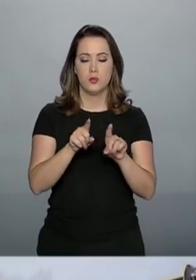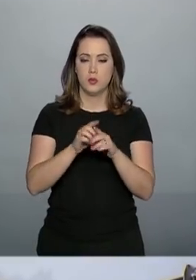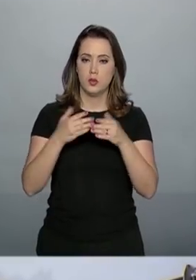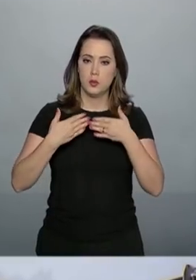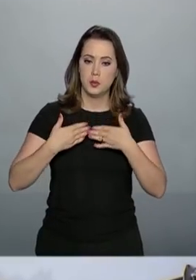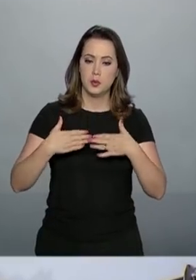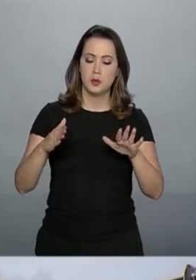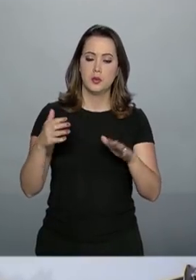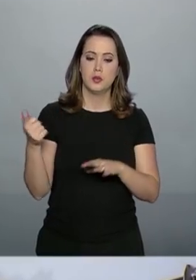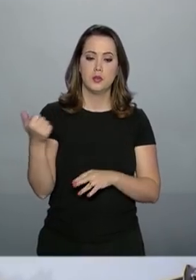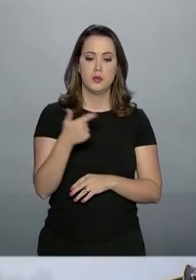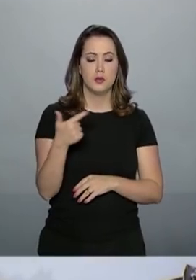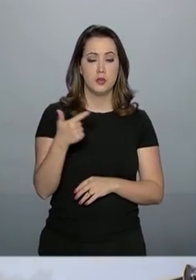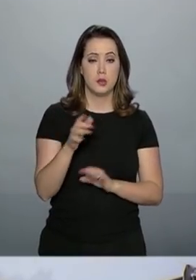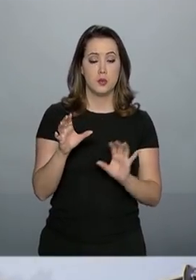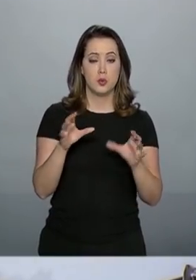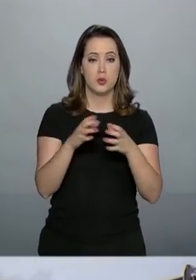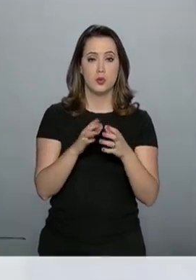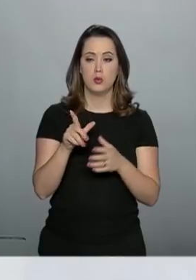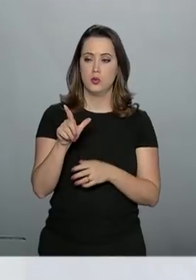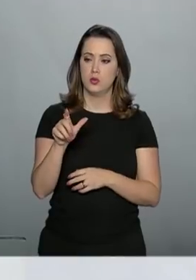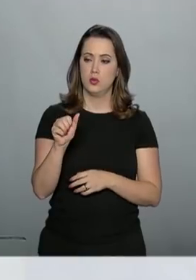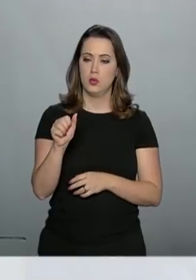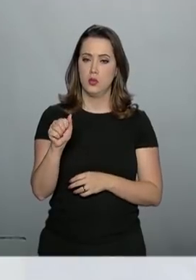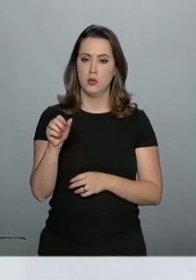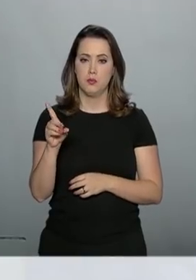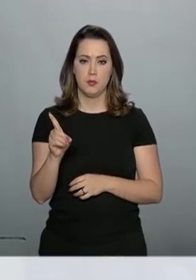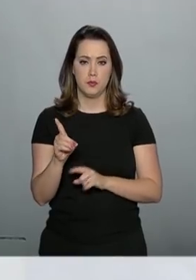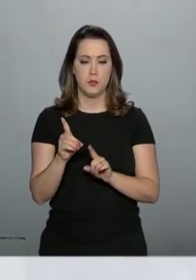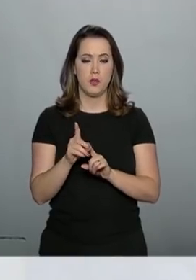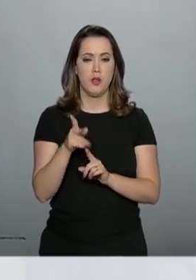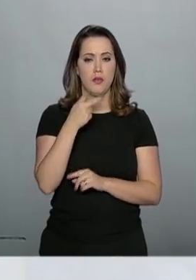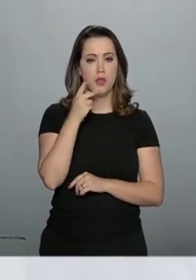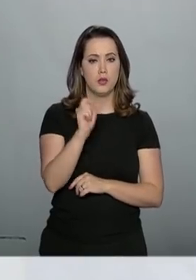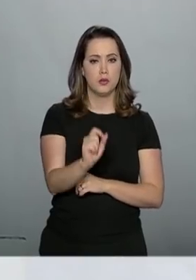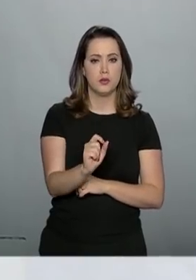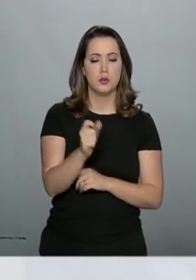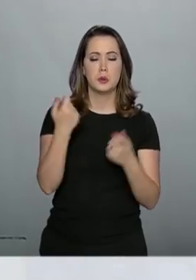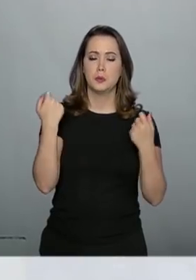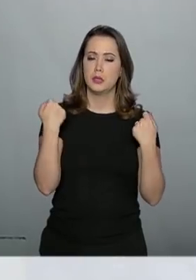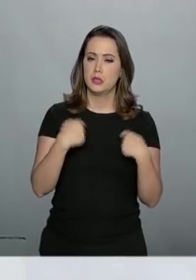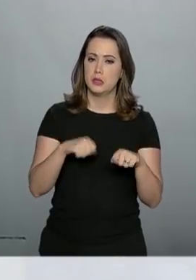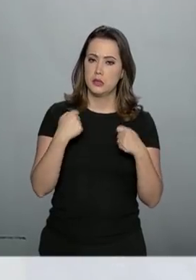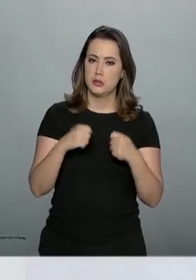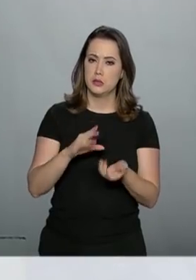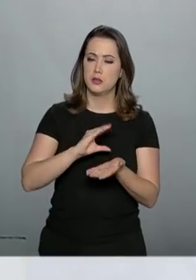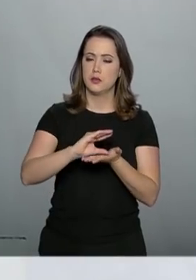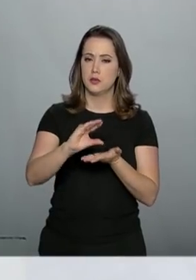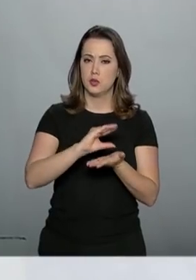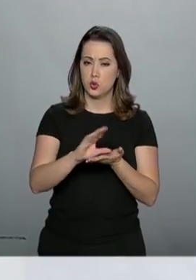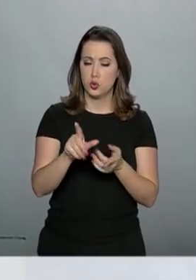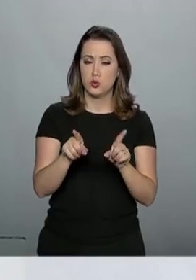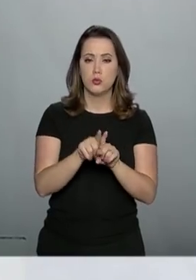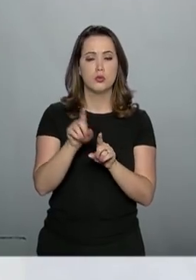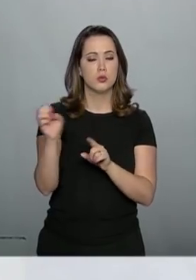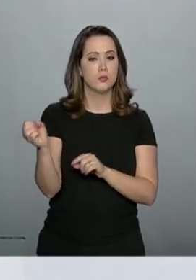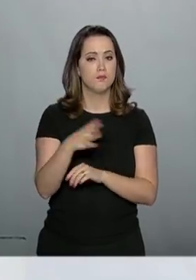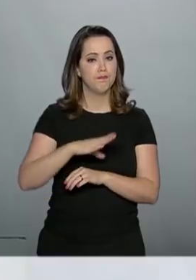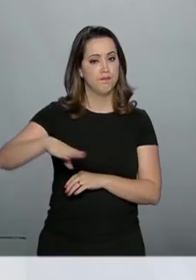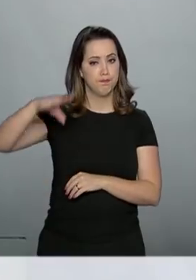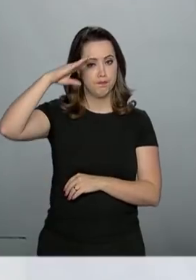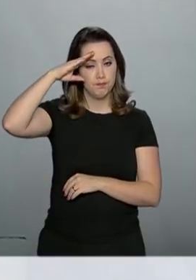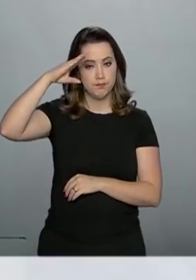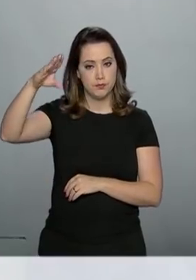abriu a 12ª edição da LAAD. No discurso, ele disse que é necessário investir na modernização das forças